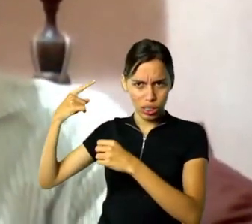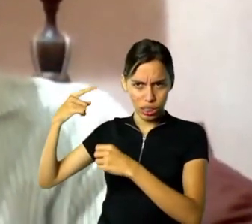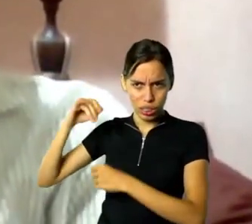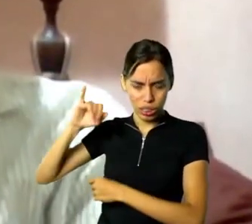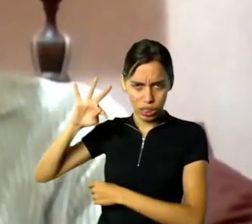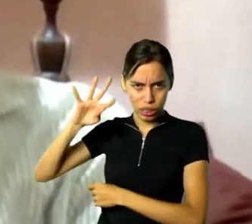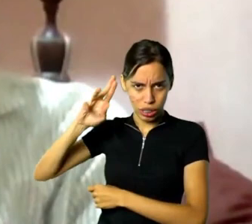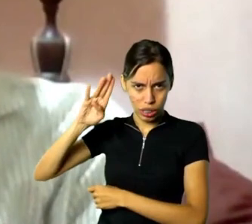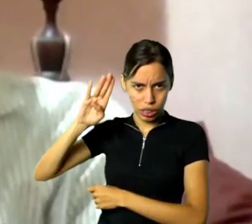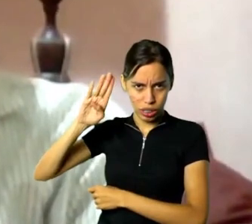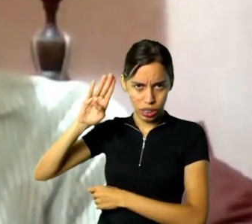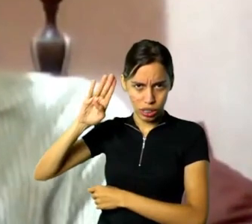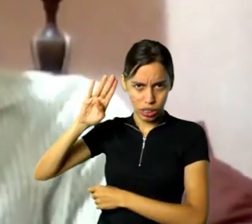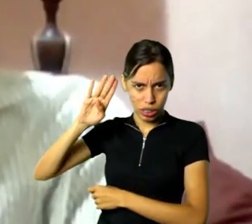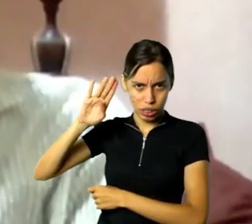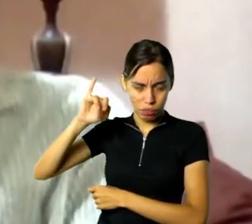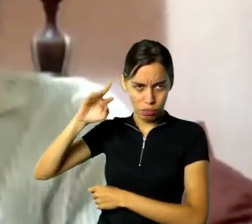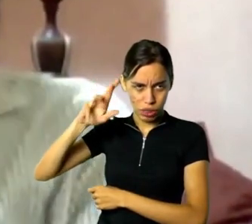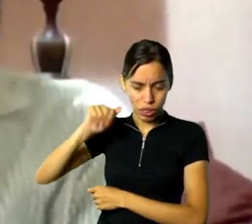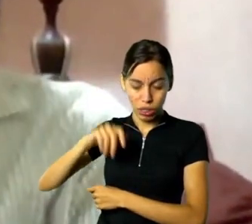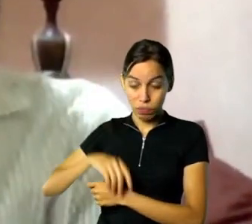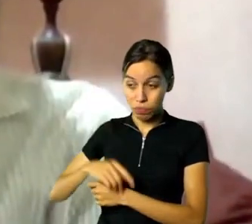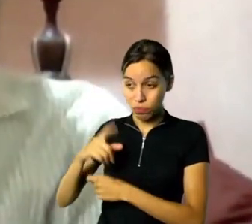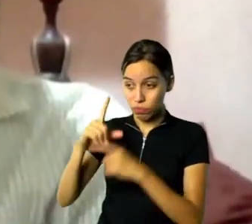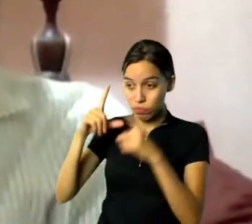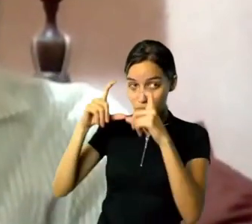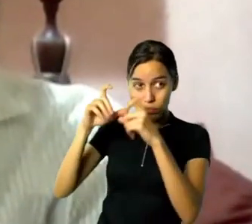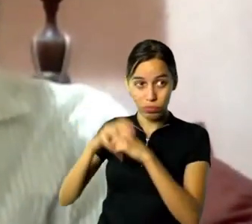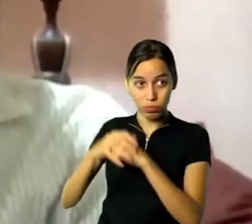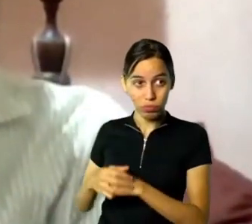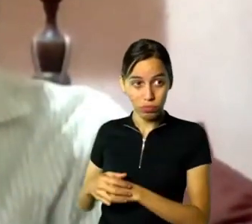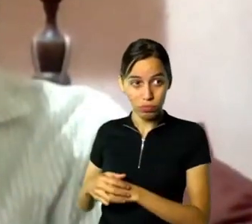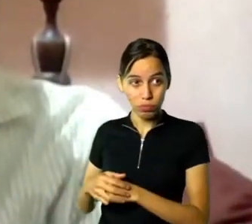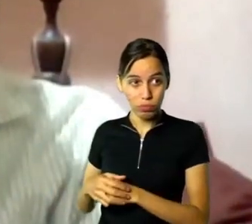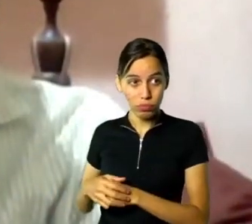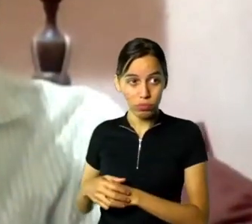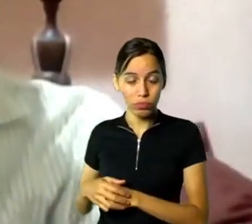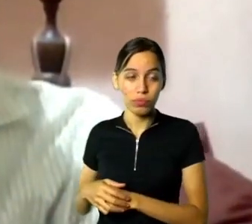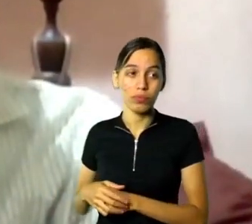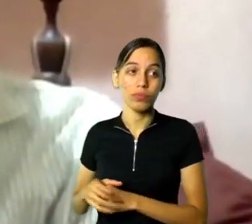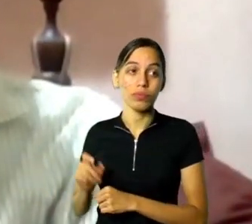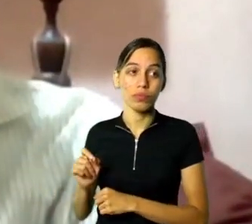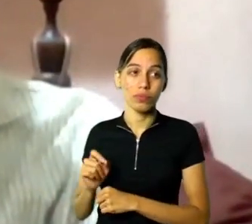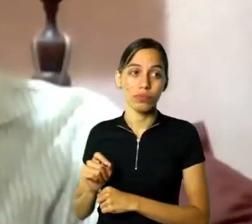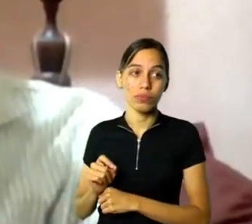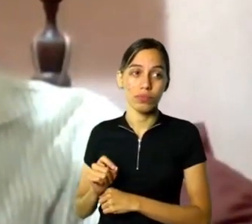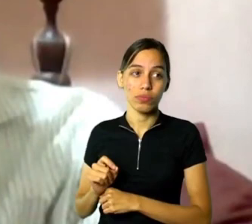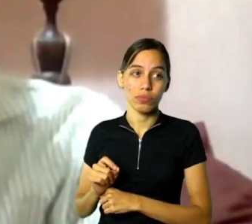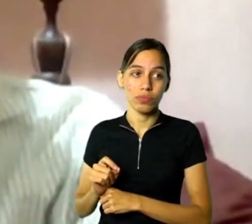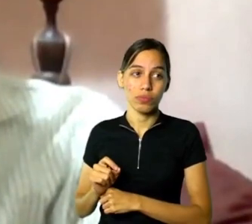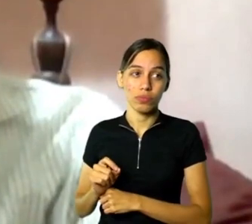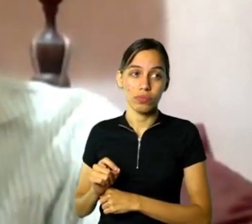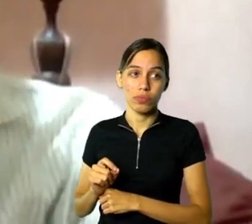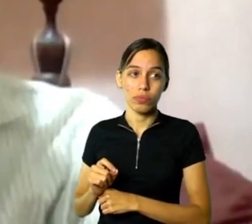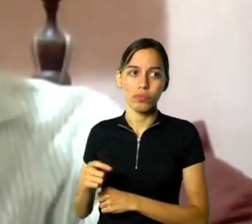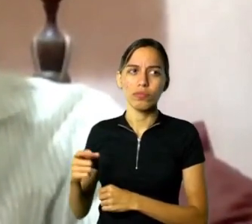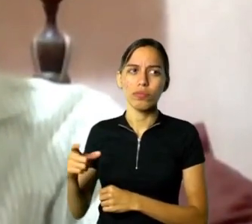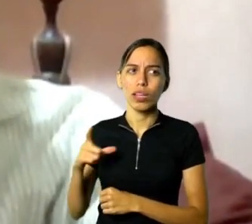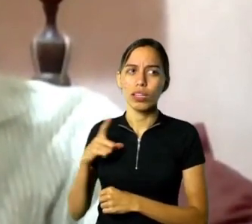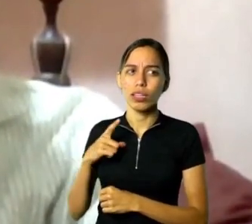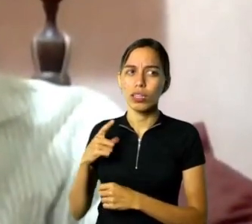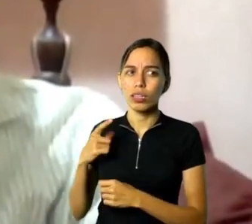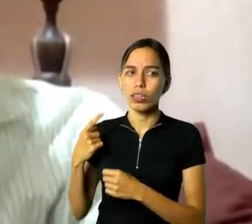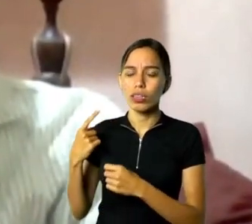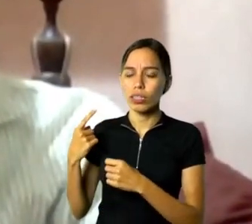E é isso, ele é um fotógrafo muito legal, e o acervo dele está com Altamir Barros, que um amigo,